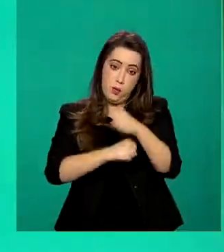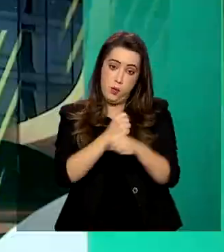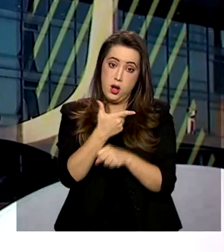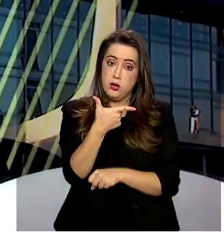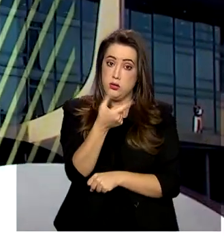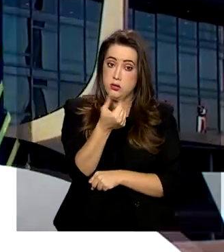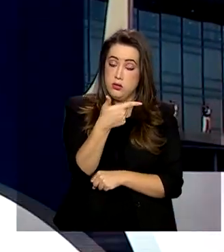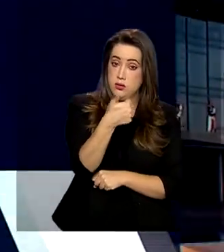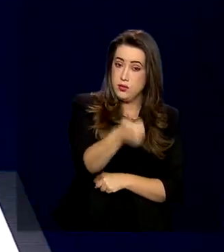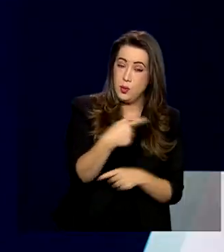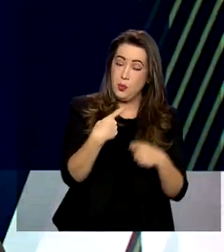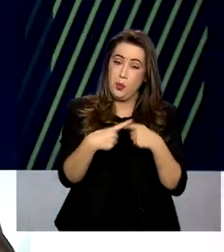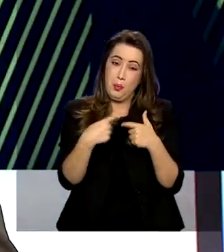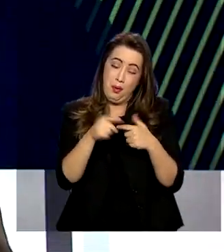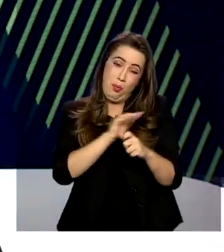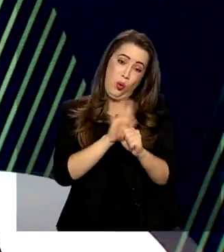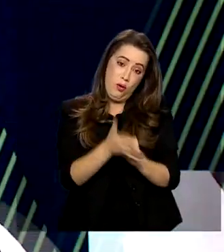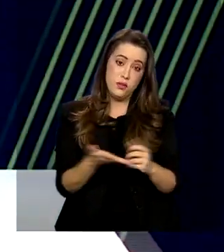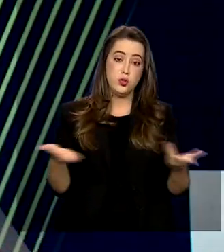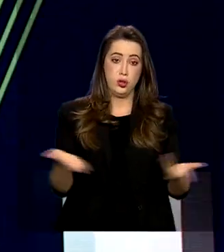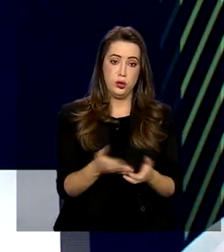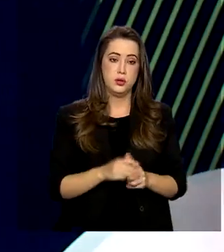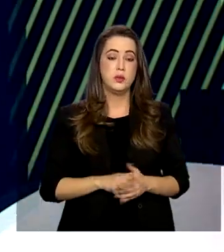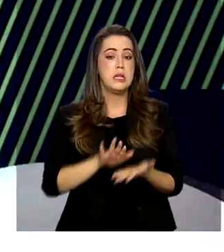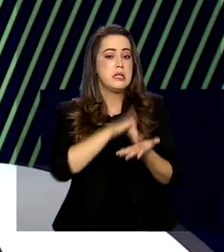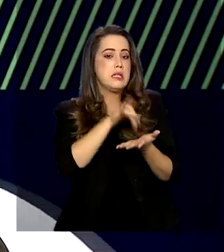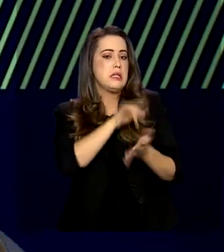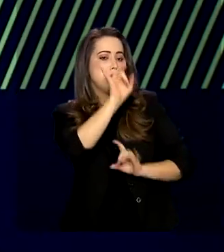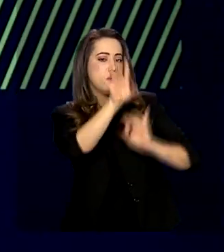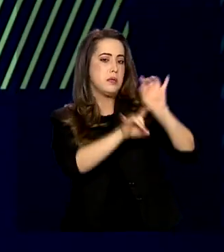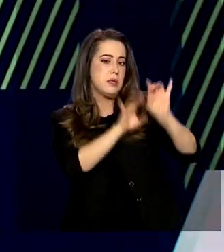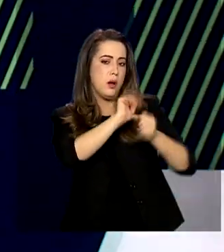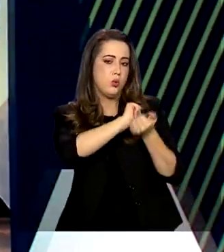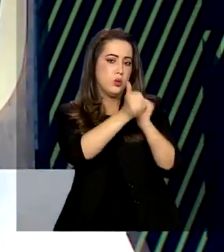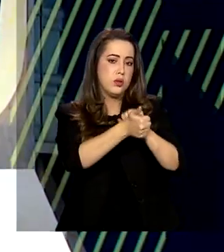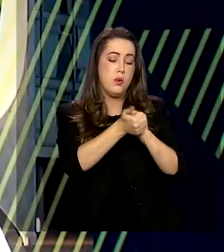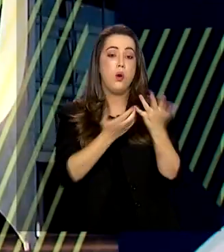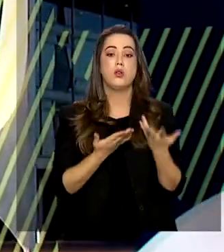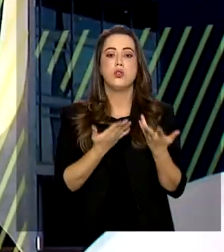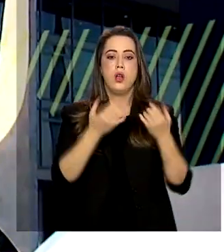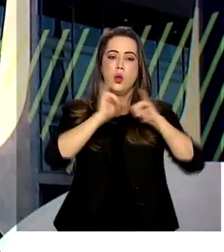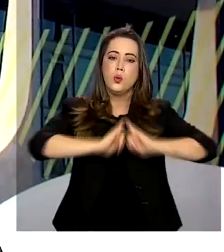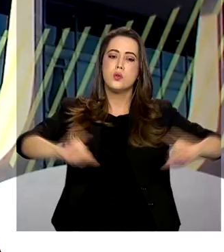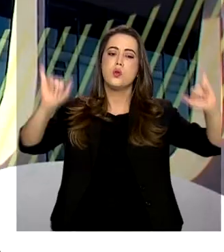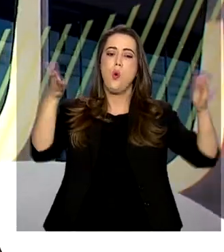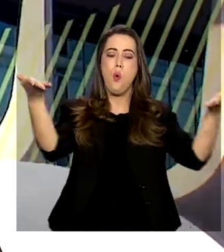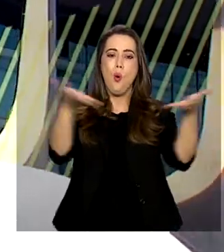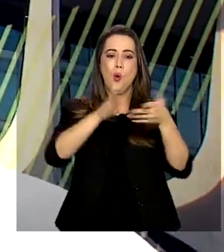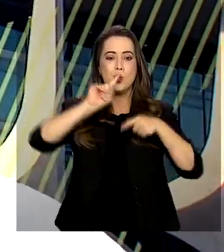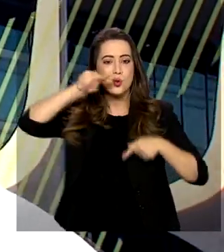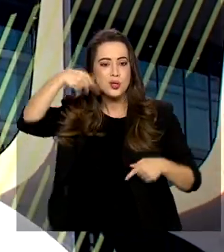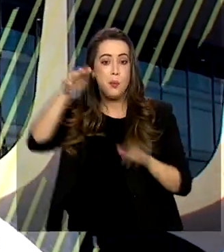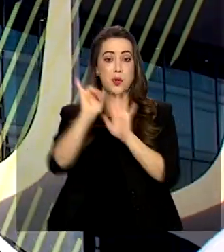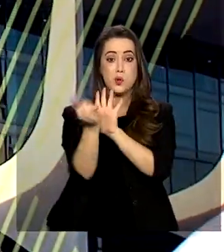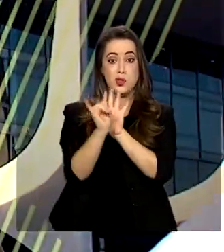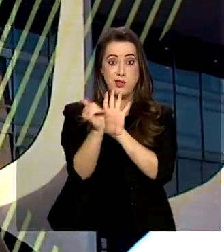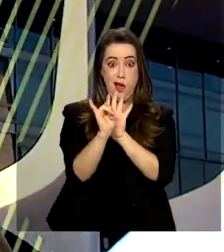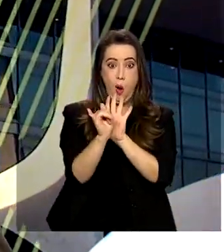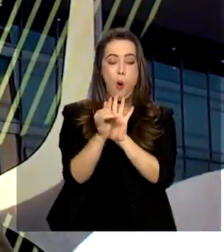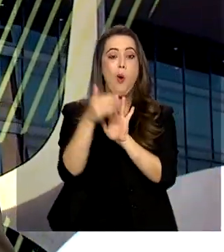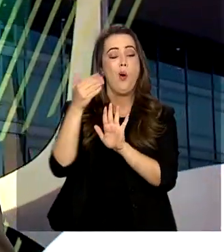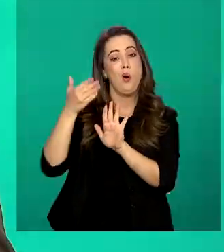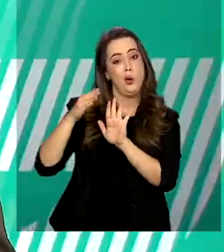coronavírus. A Secretaria Especial do Esporte e do Ministério da Cidadania anunciou hoje que o próximo edital do programa